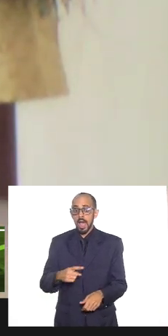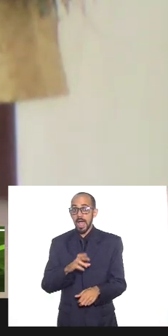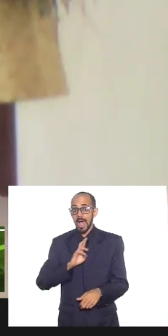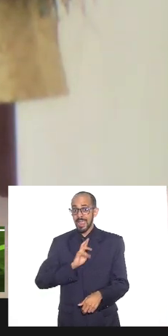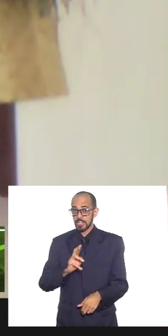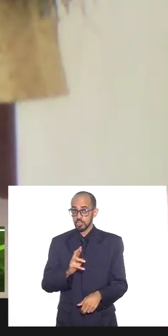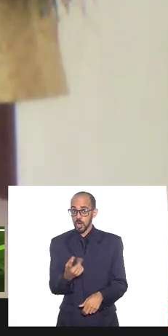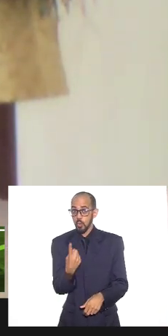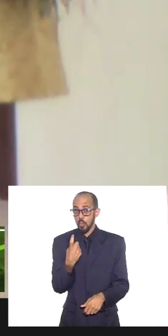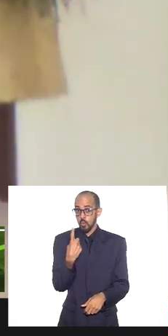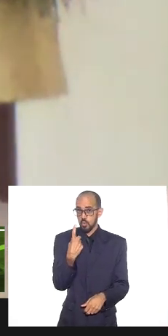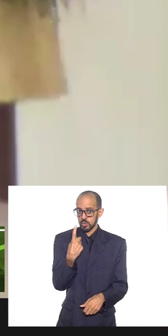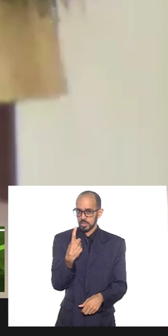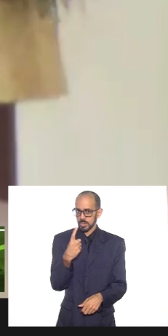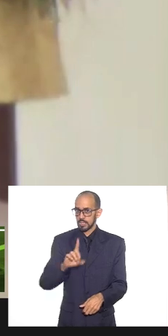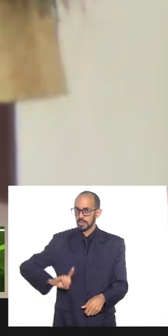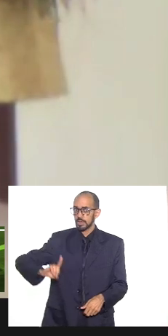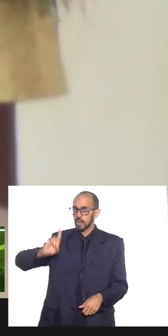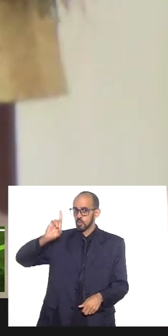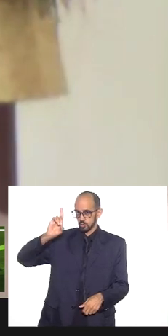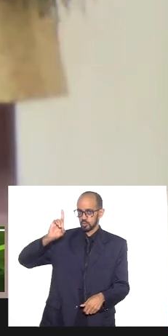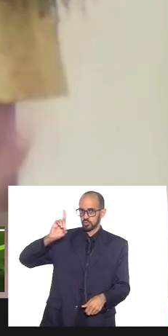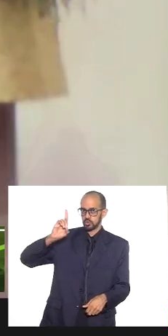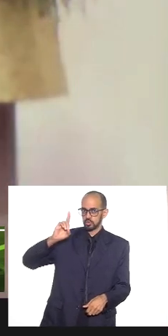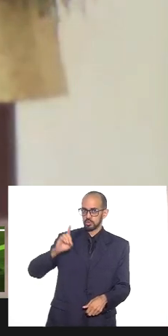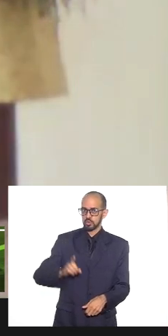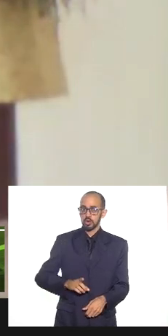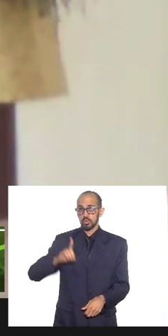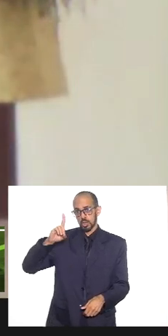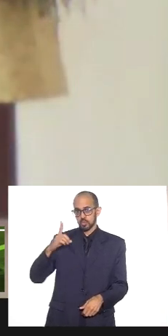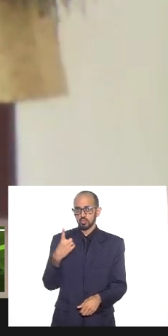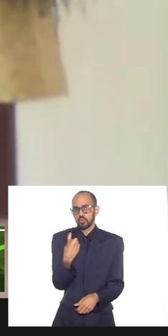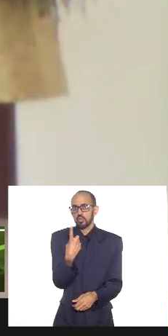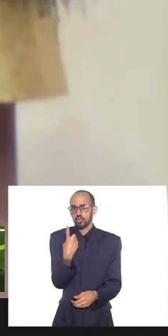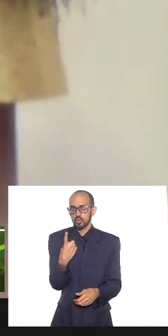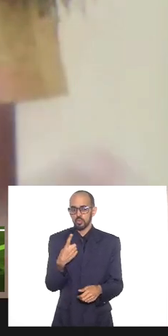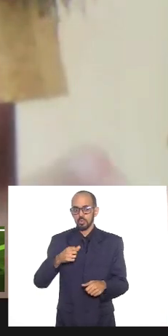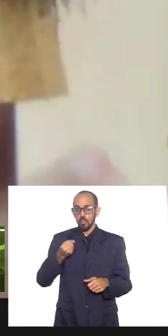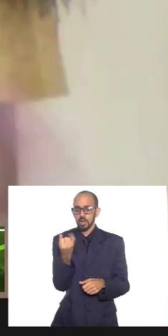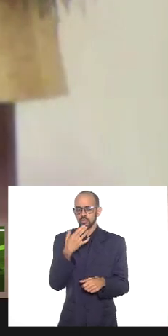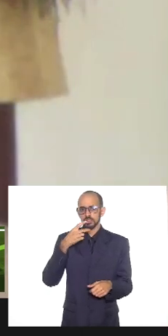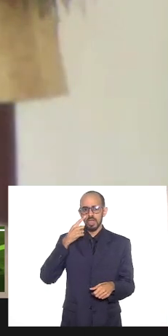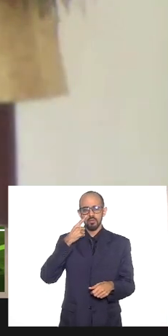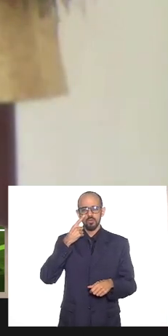E aí, quando você vai ver, por exemplo, essa questão judaico-cristã,